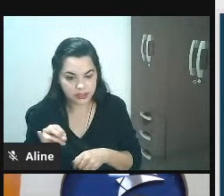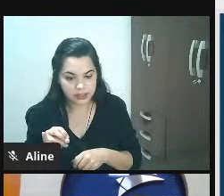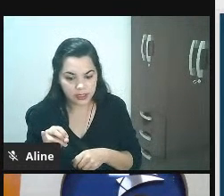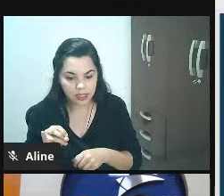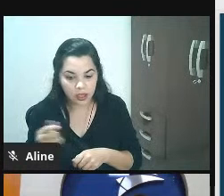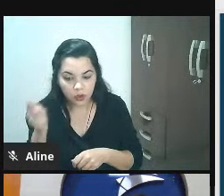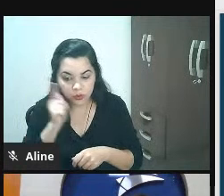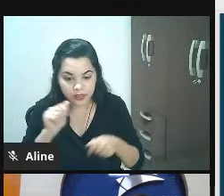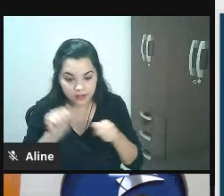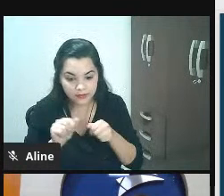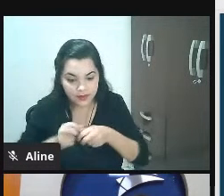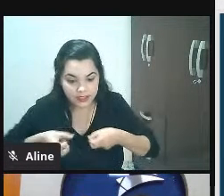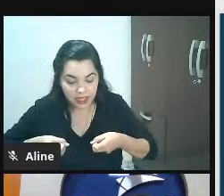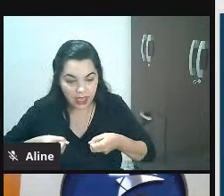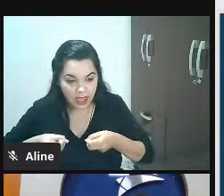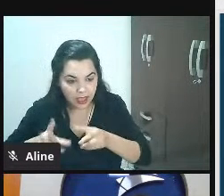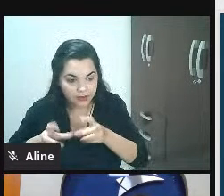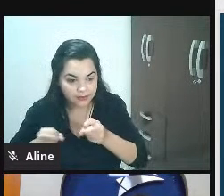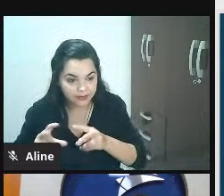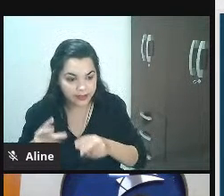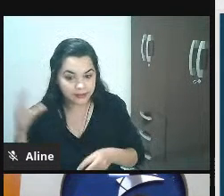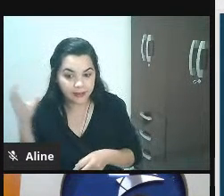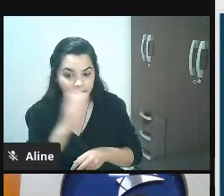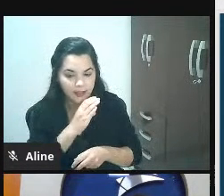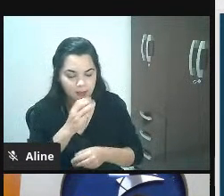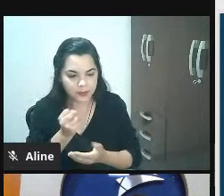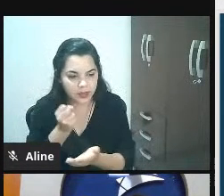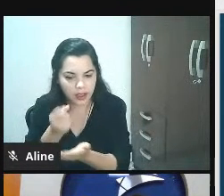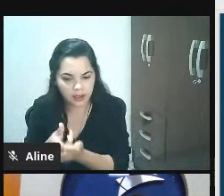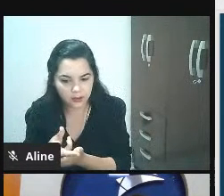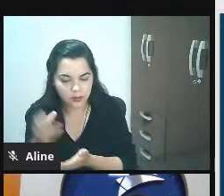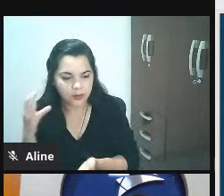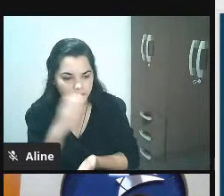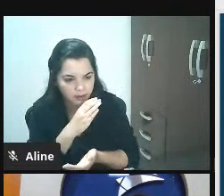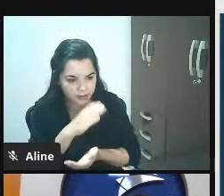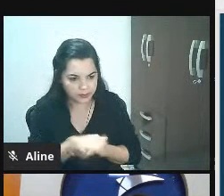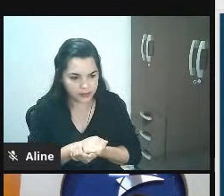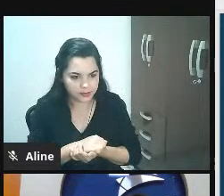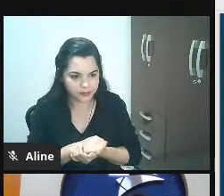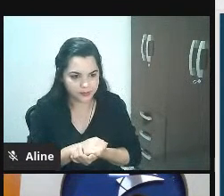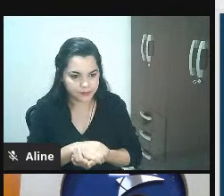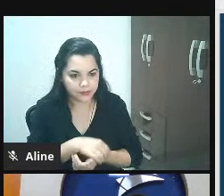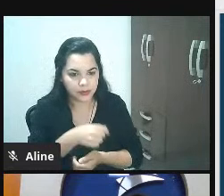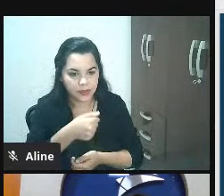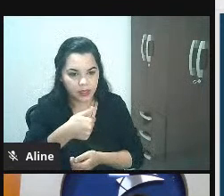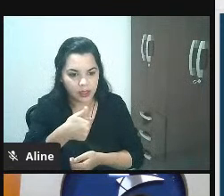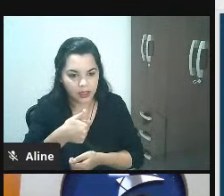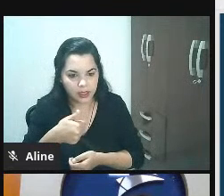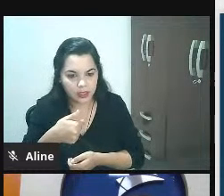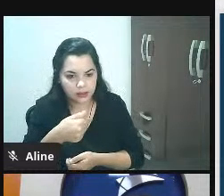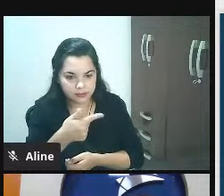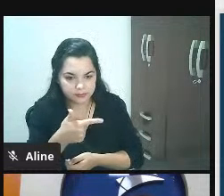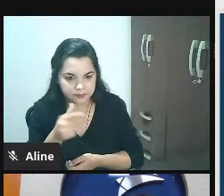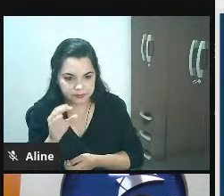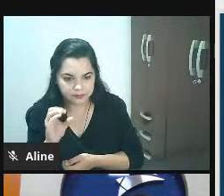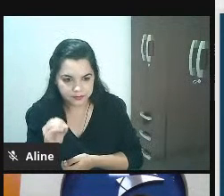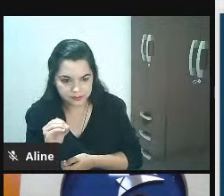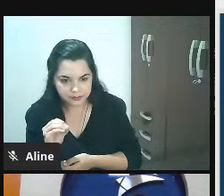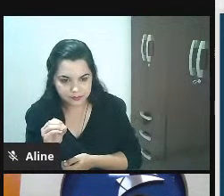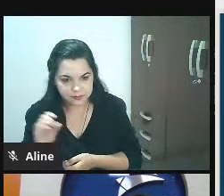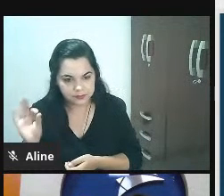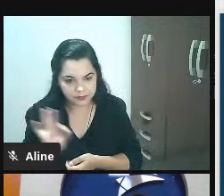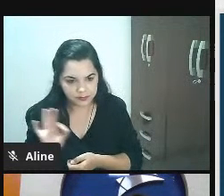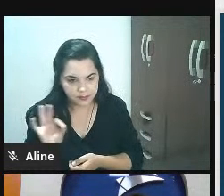rápida isso baseado numa informação 70% já gastam hoje menos tempo percorrendo as lojas por medo